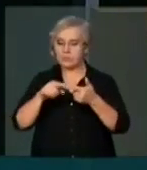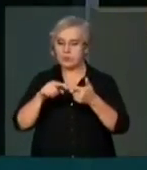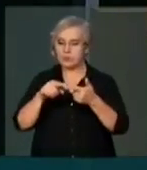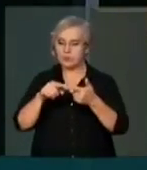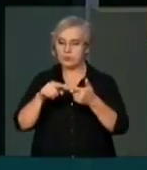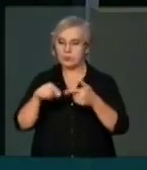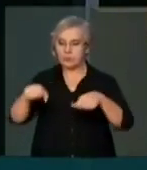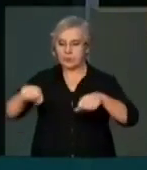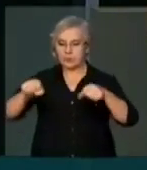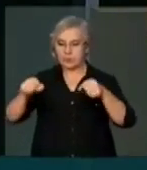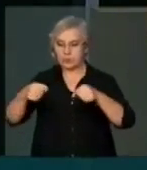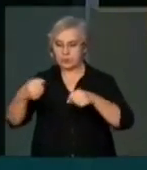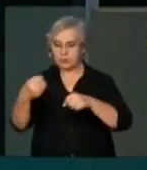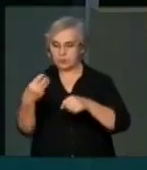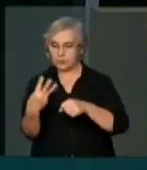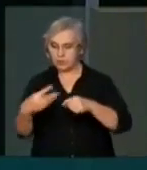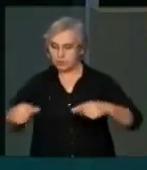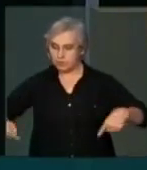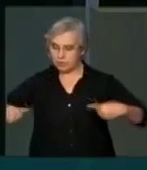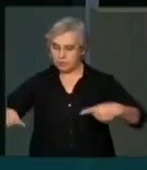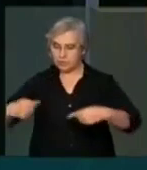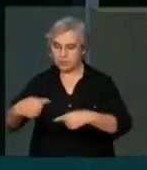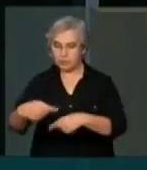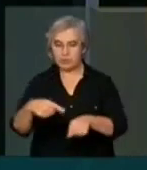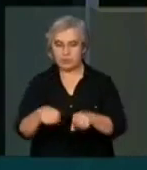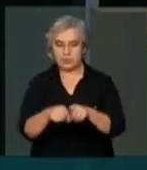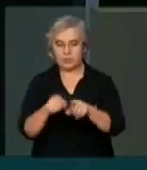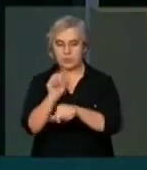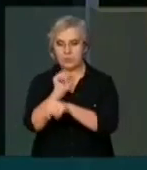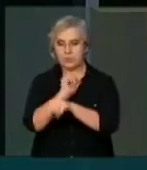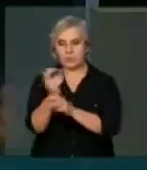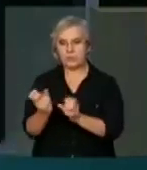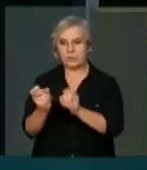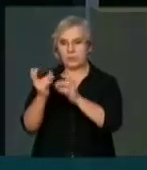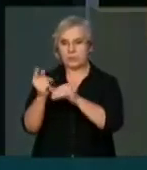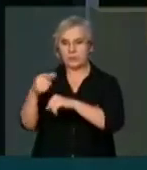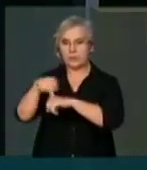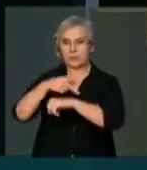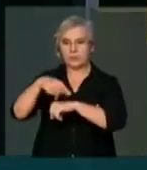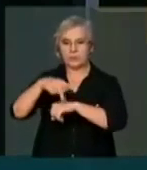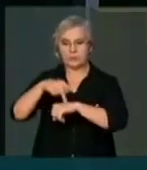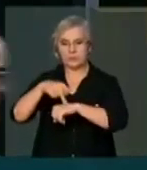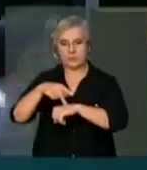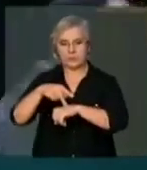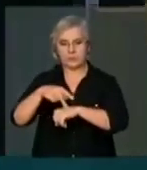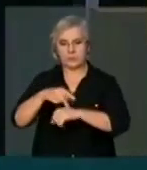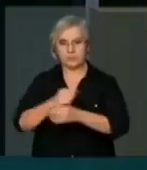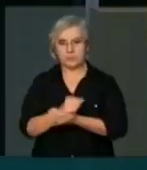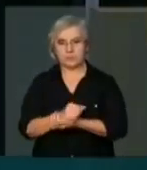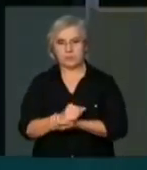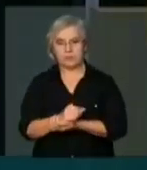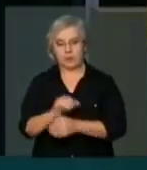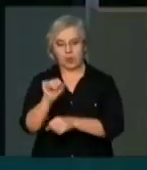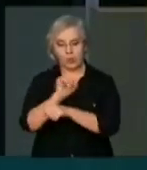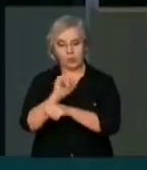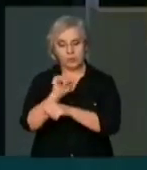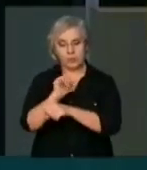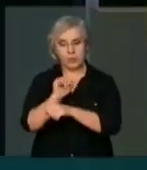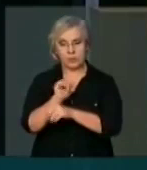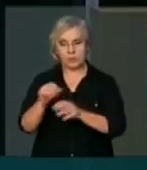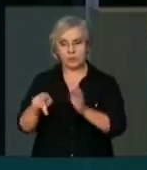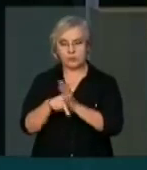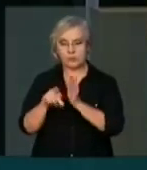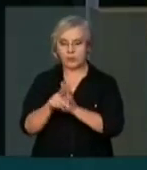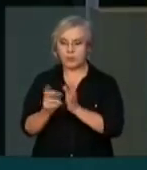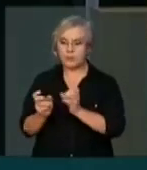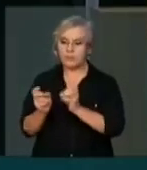tratores e os carros destinados à exportação. E sabemos por que os veículos destinados à exportação